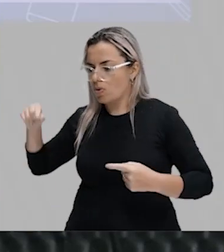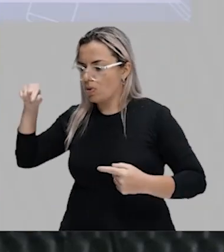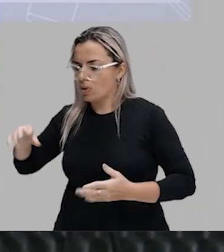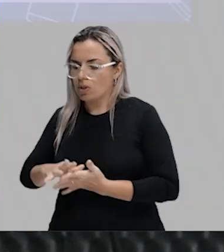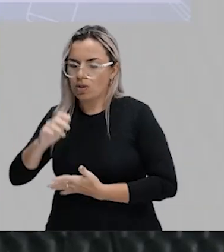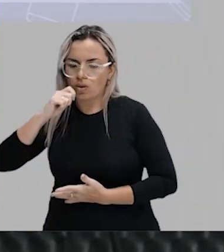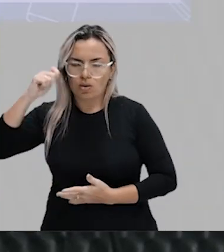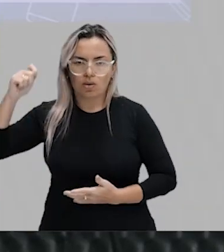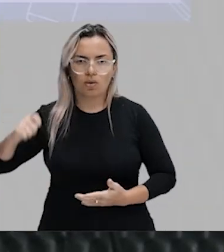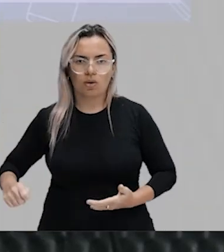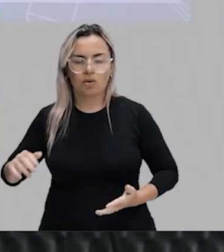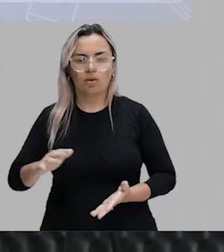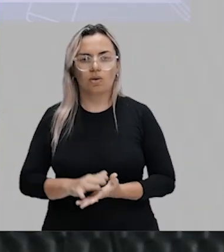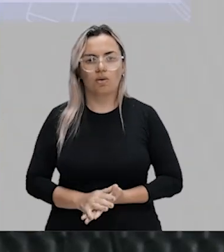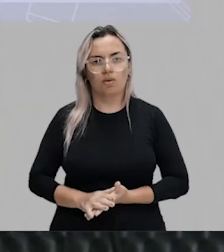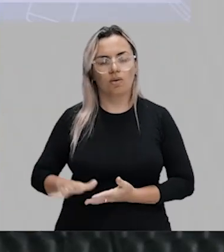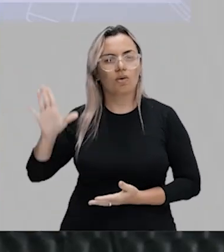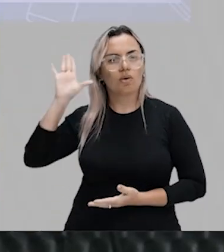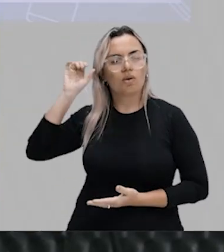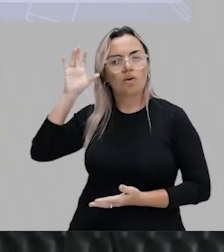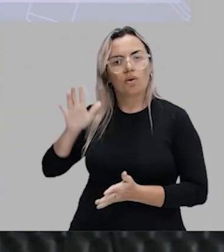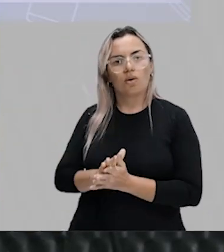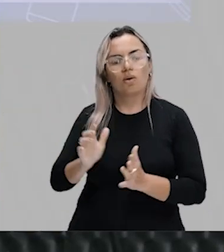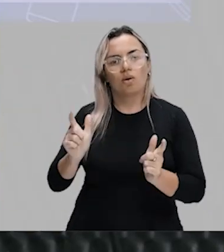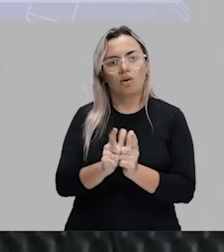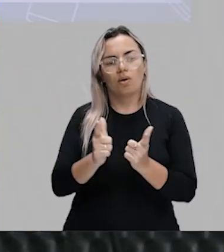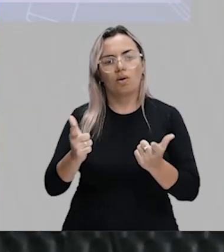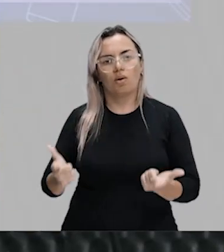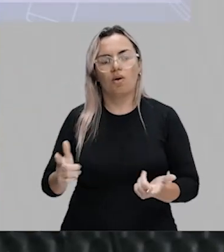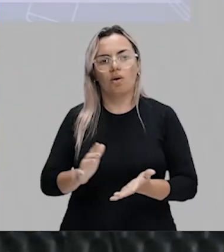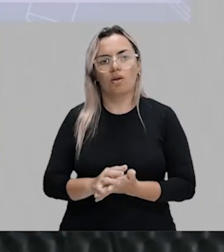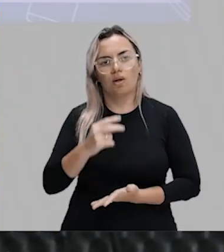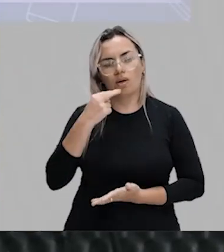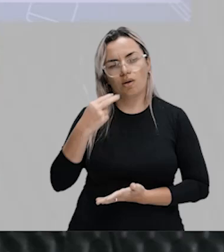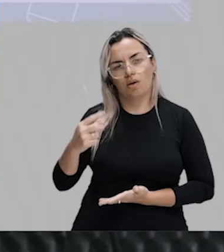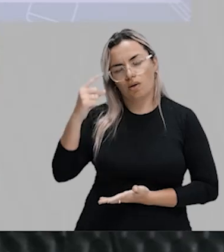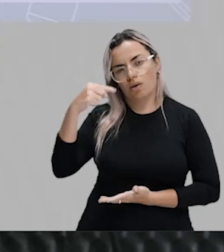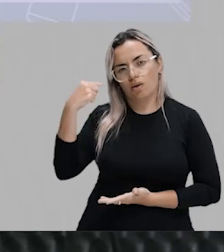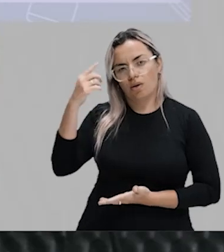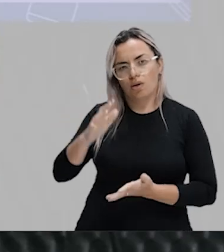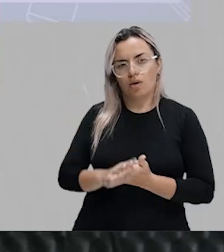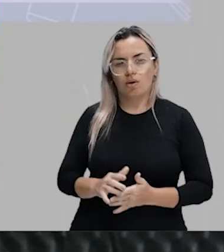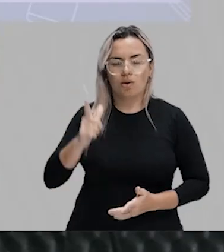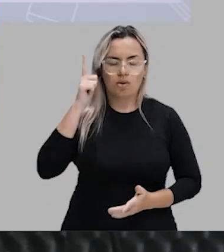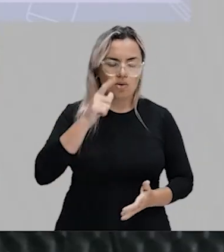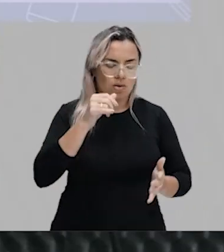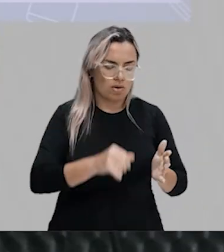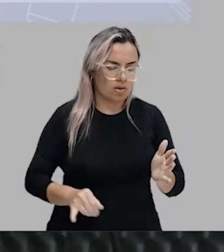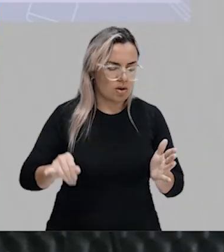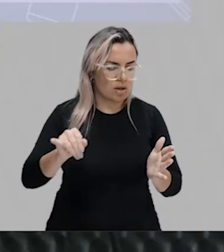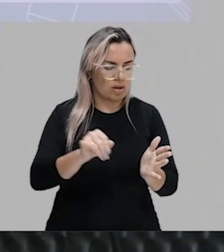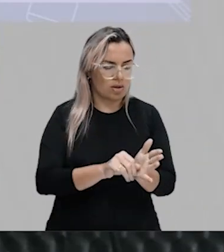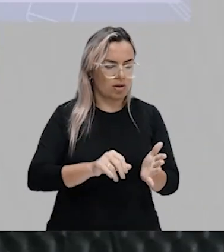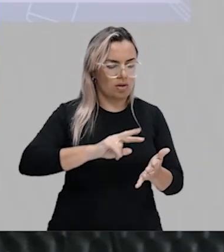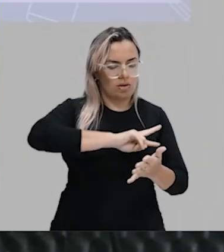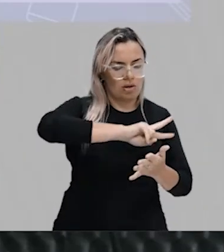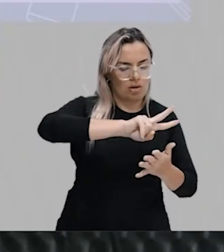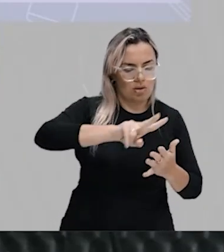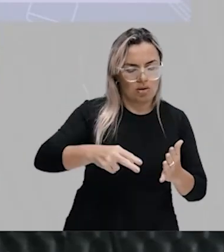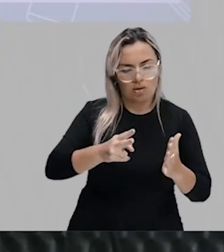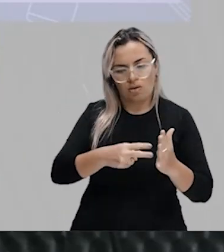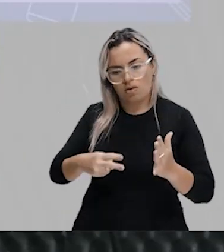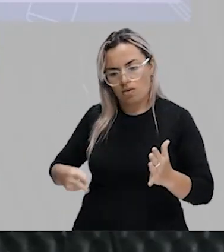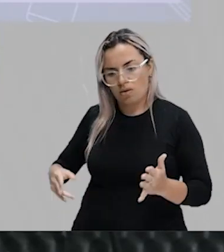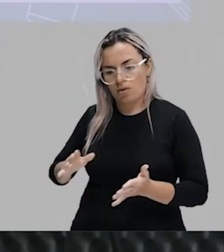ouçam. Um jornal espanhol. Vocês vão conseguir identificar muita coisa. Muita coisa do que a gente